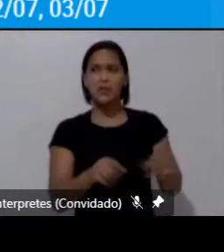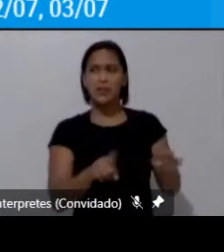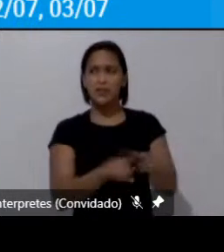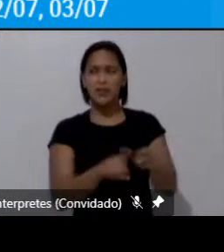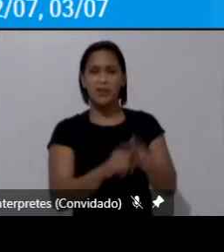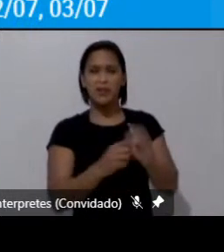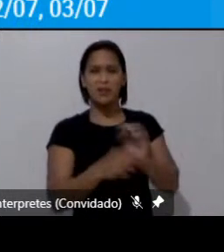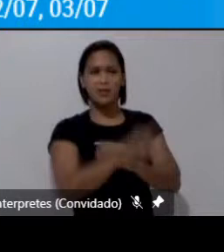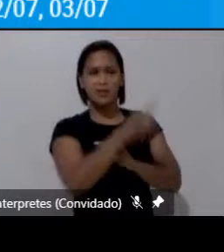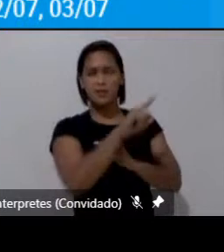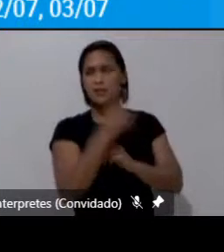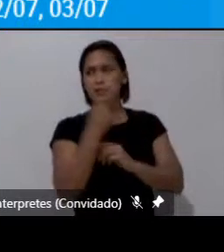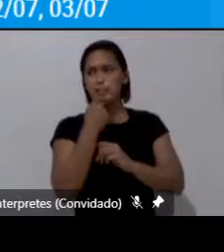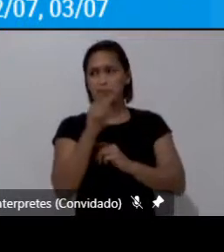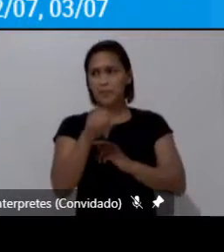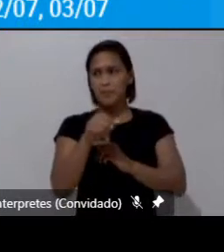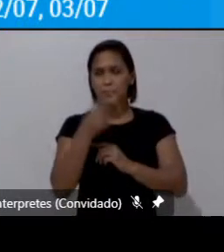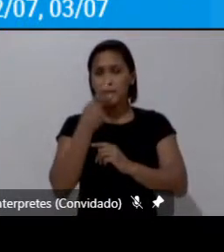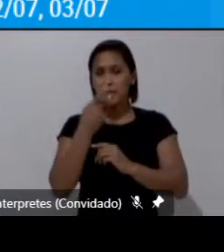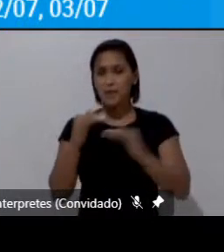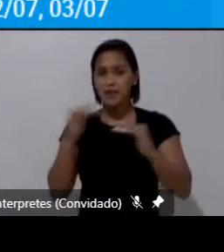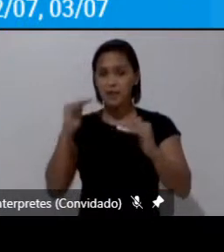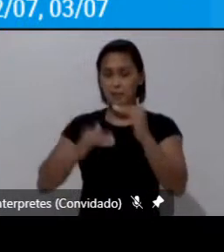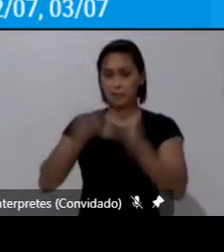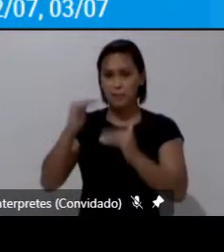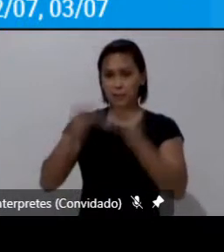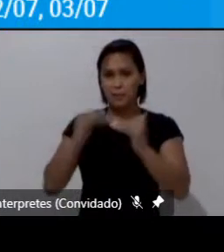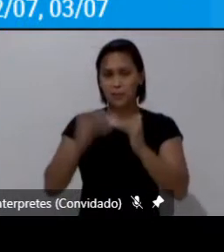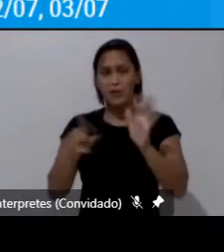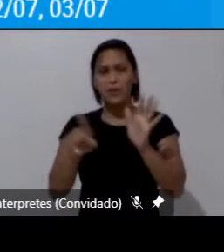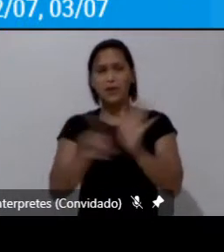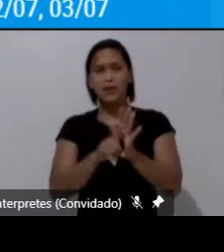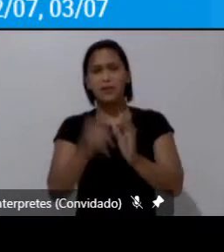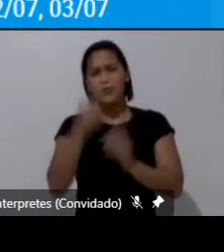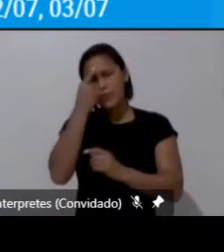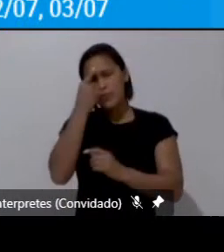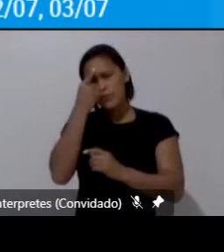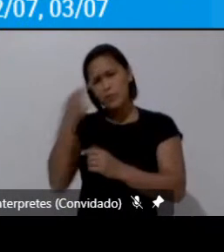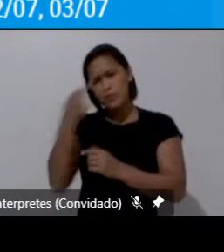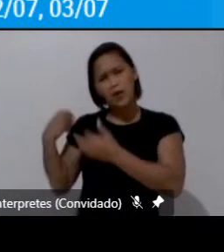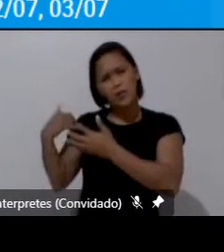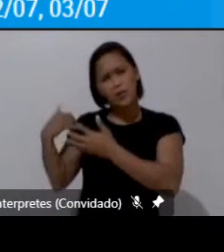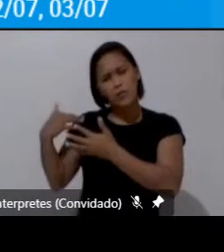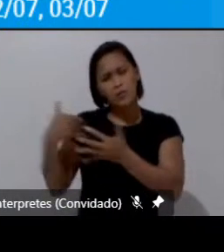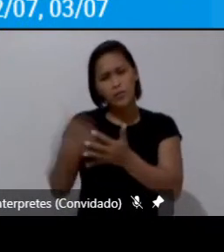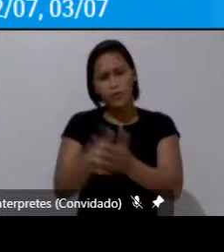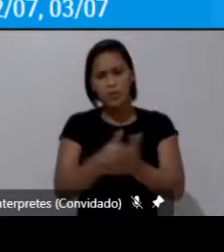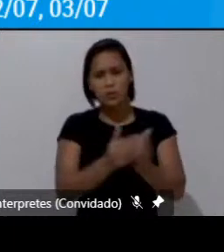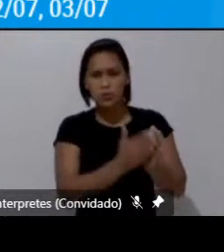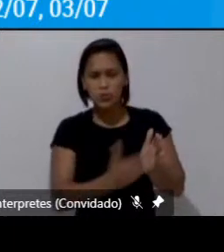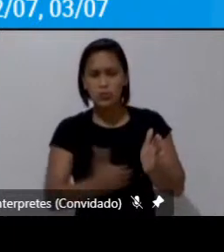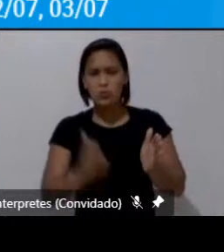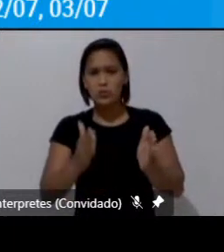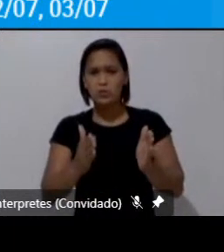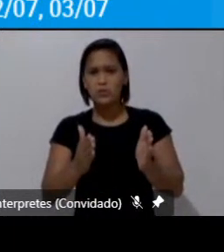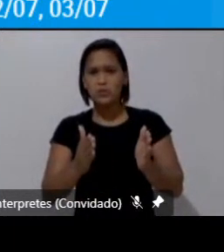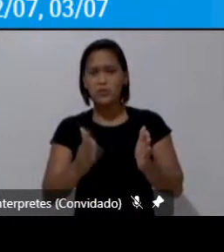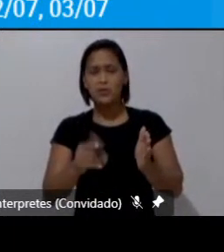E a mobilidade foi pensada durante muito tempo como